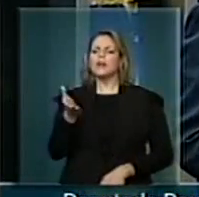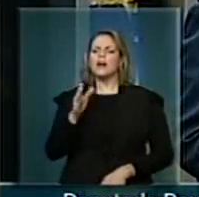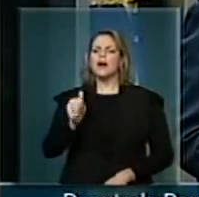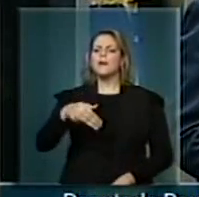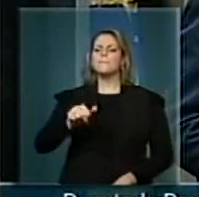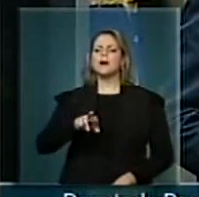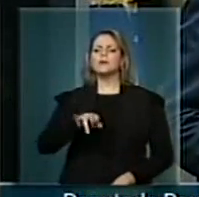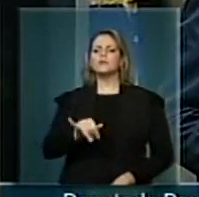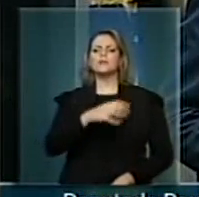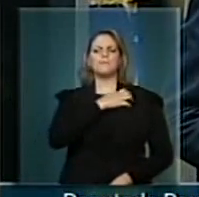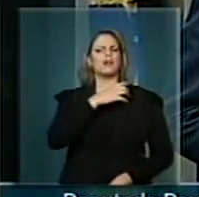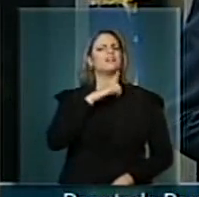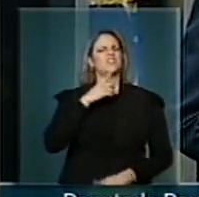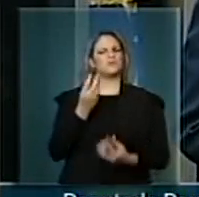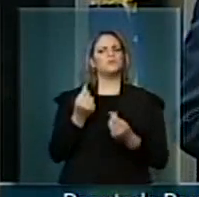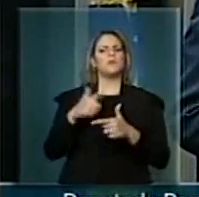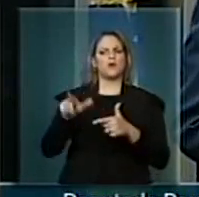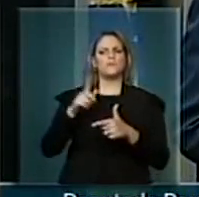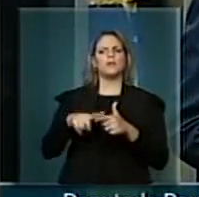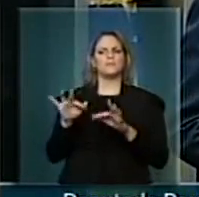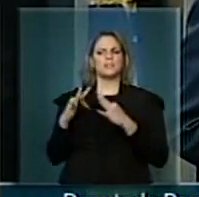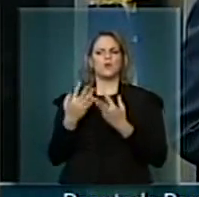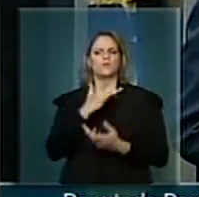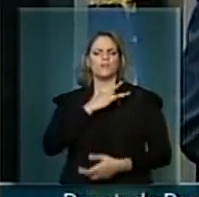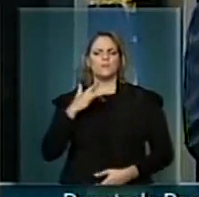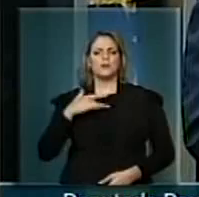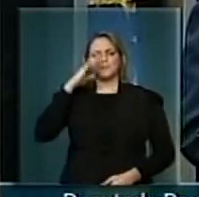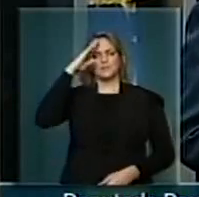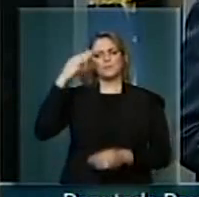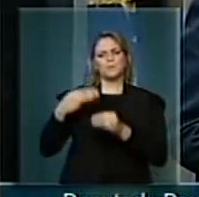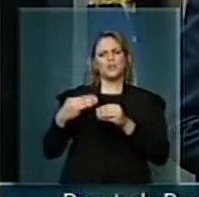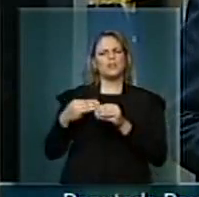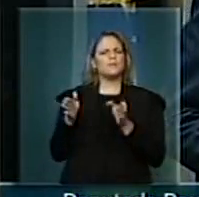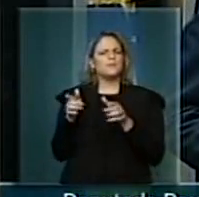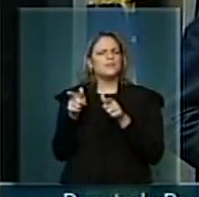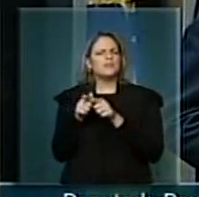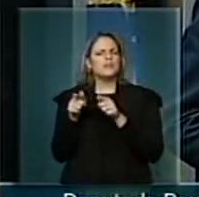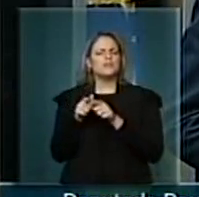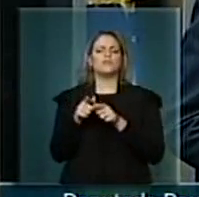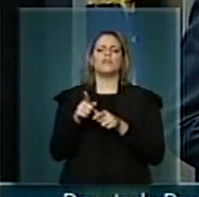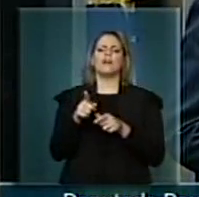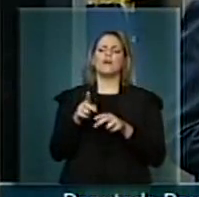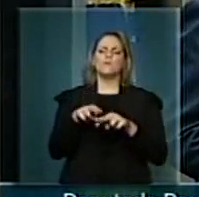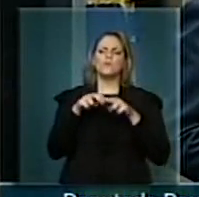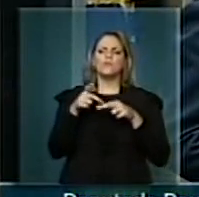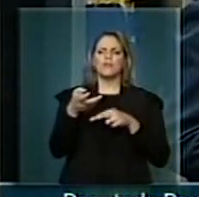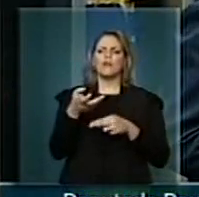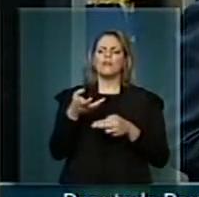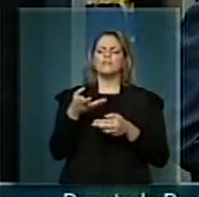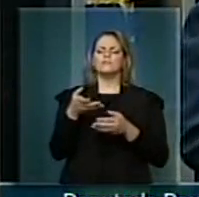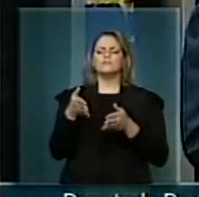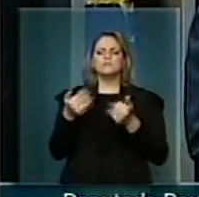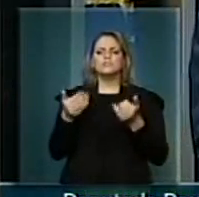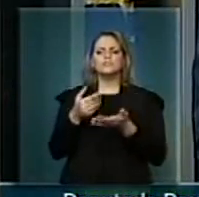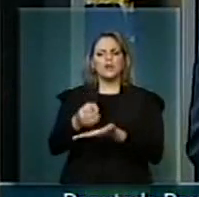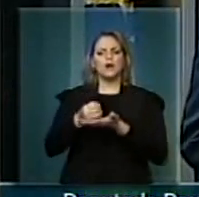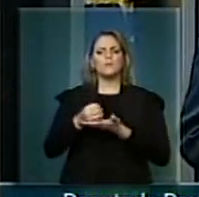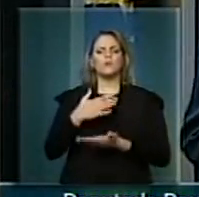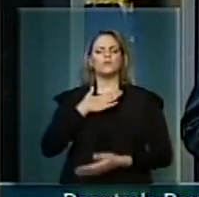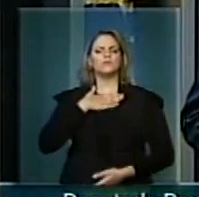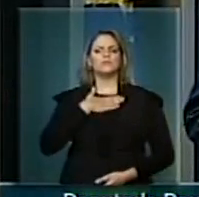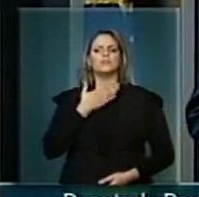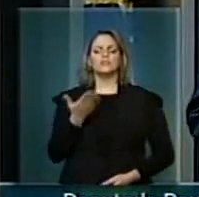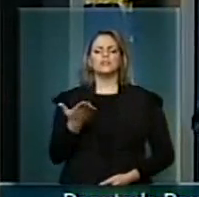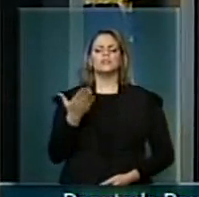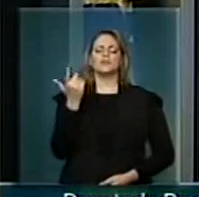dos programas de saúde da família, principalmente nos pequenos municípios e eu conto com a compreensão dos nossos pares